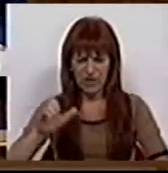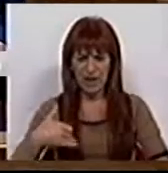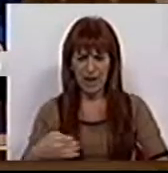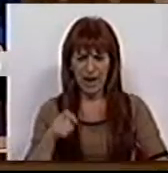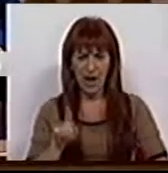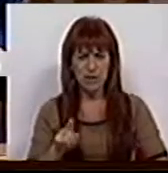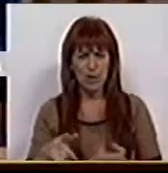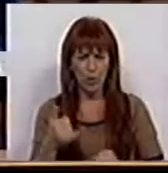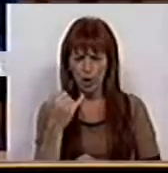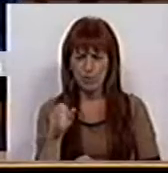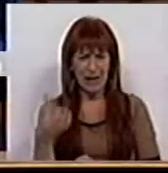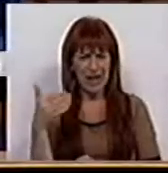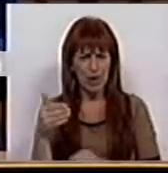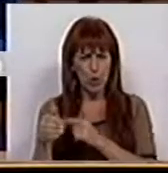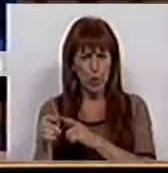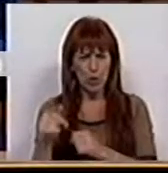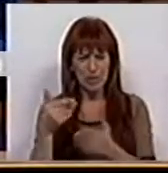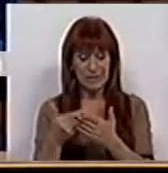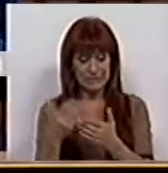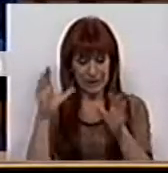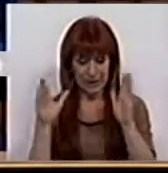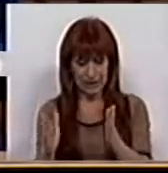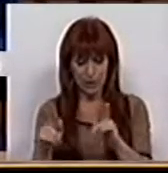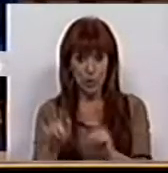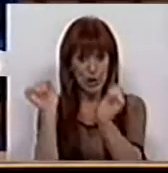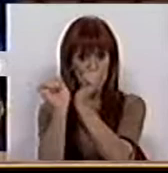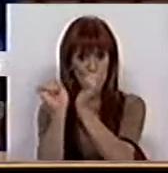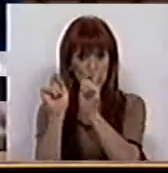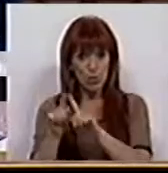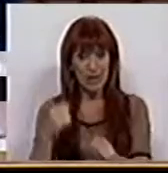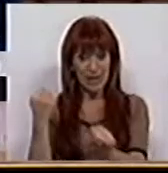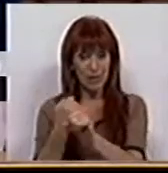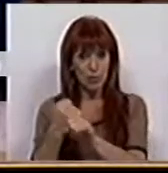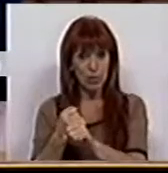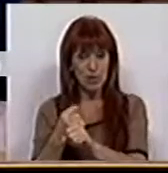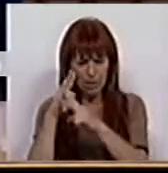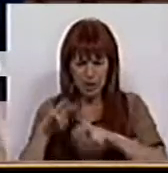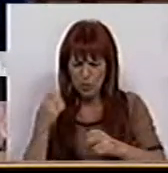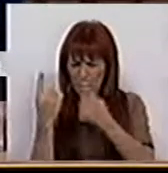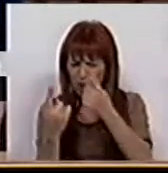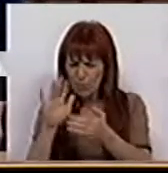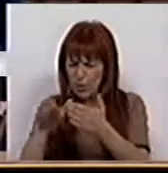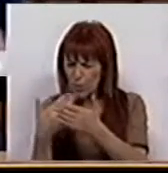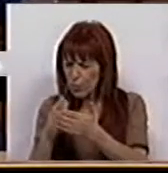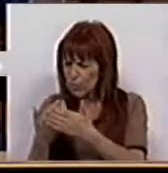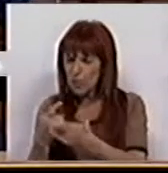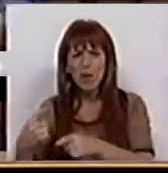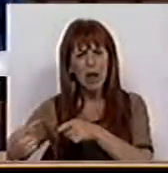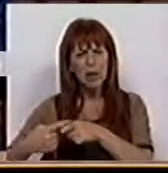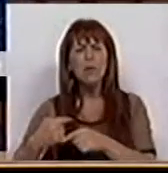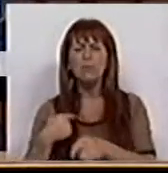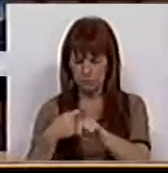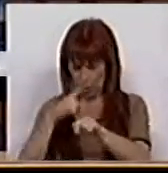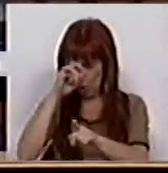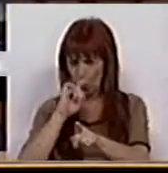CDS para 2011, na parte que respeita à segurança social e trabalho, e encontrei algumas propostas interessantes e eu